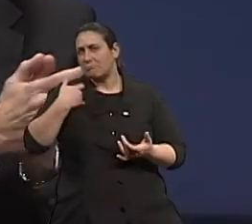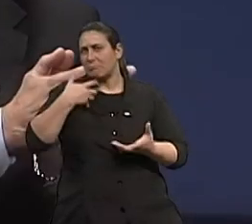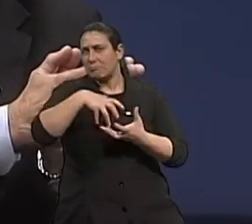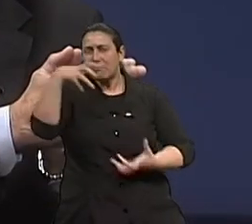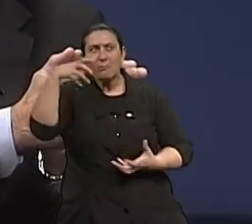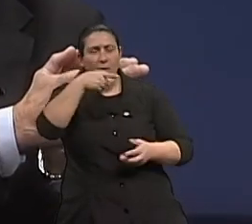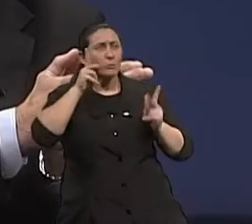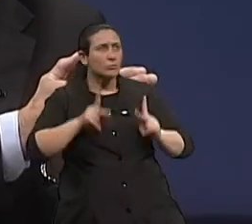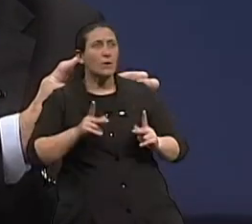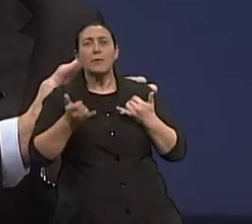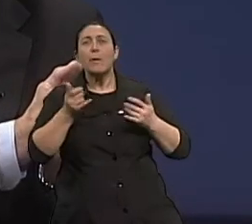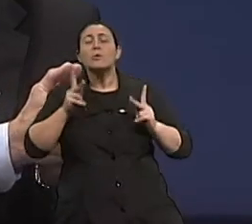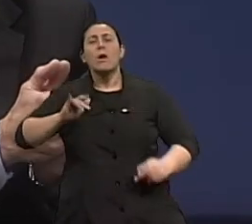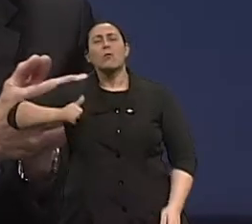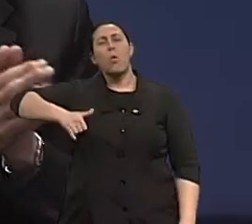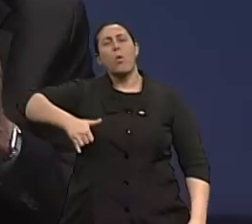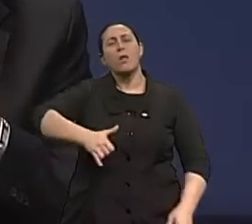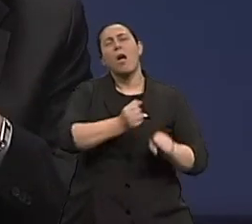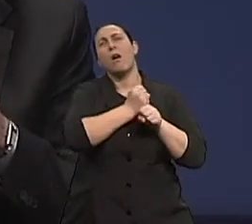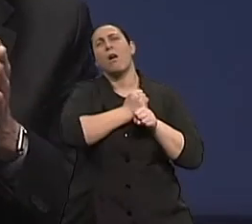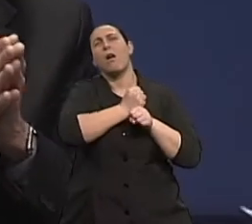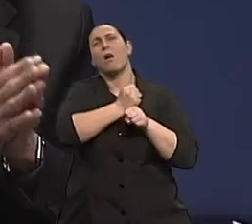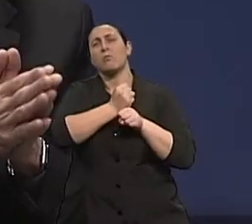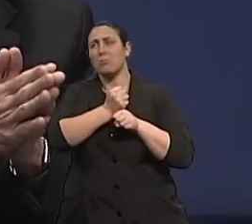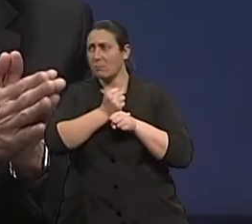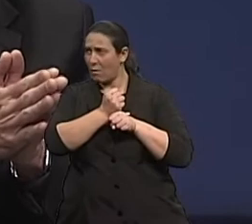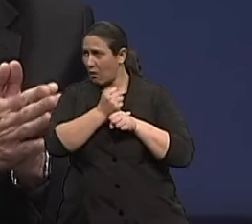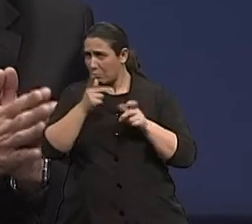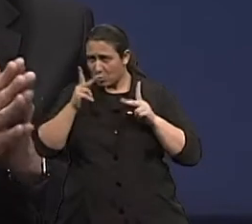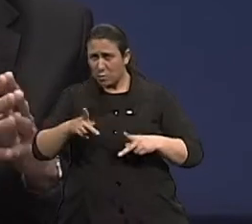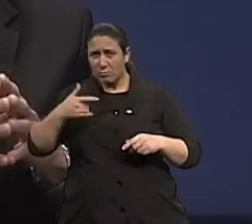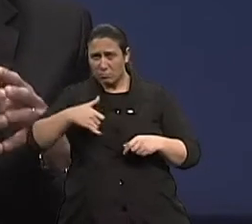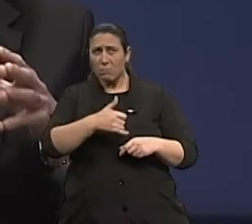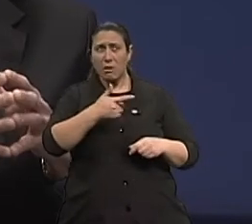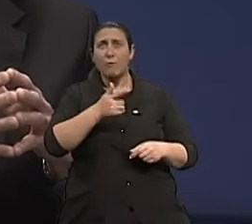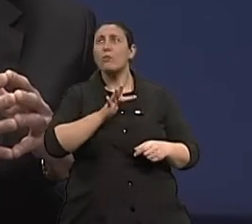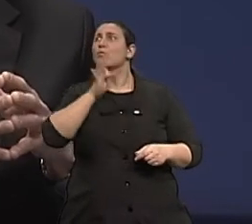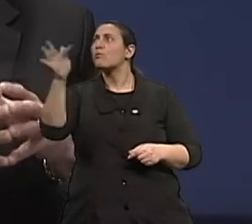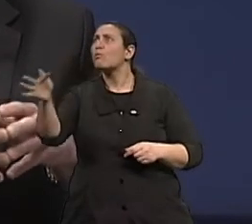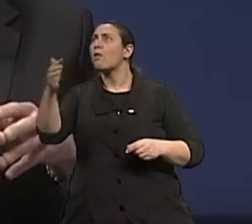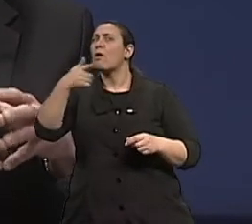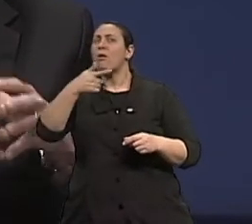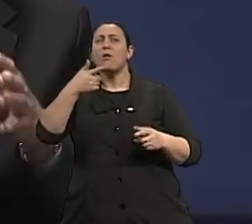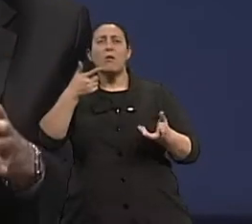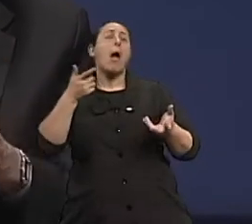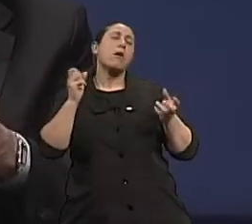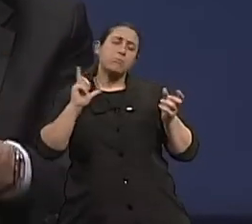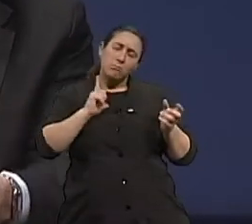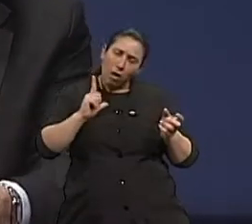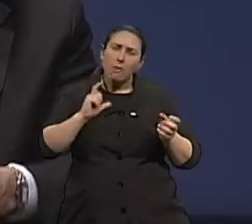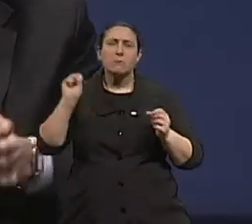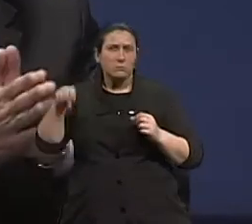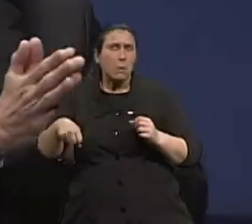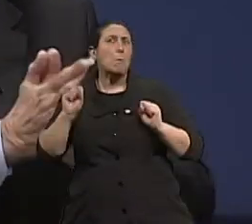o indivíduo que se manteve obeso durante toda a sua vida, com certeza... Carregou sobrepeso. Isso. Deve estar sujeito a